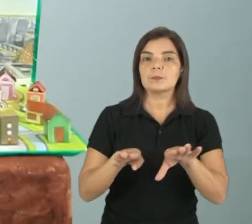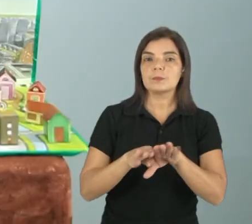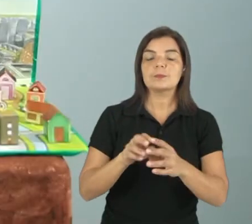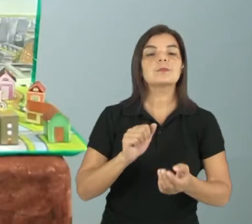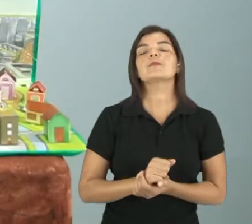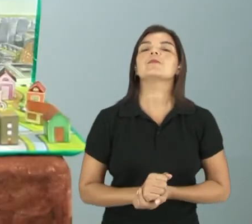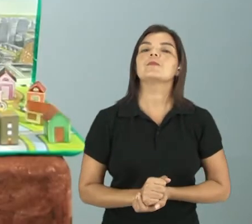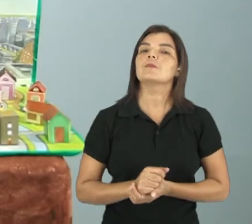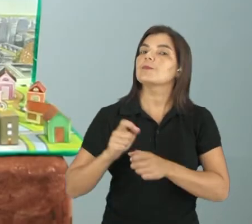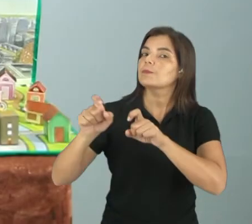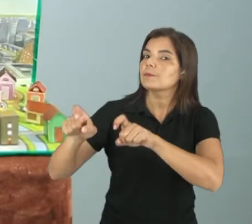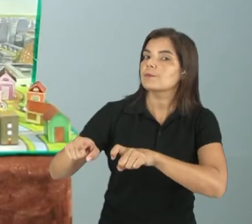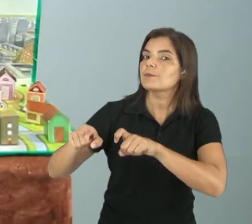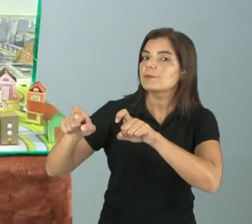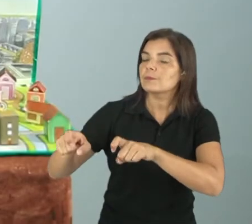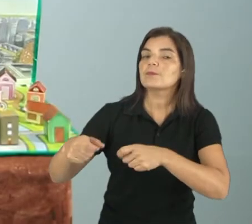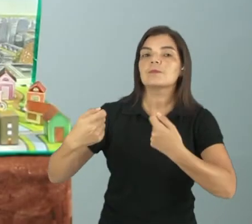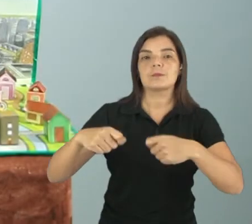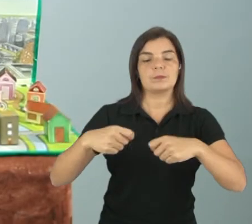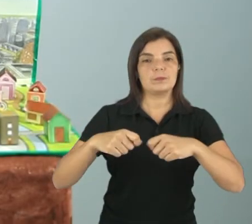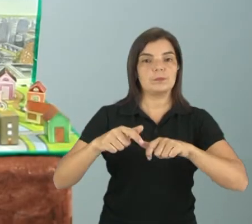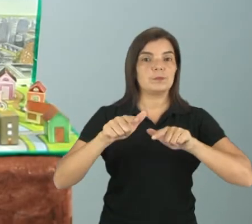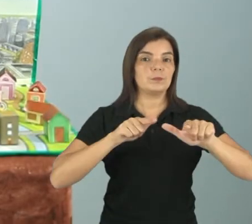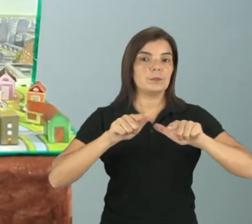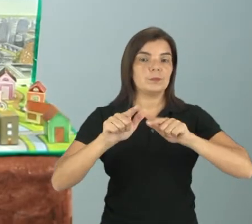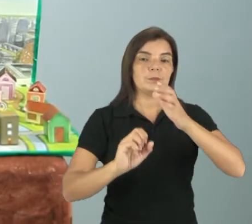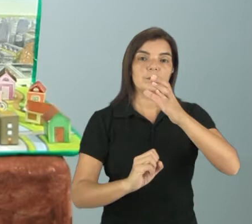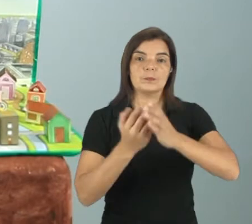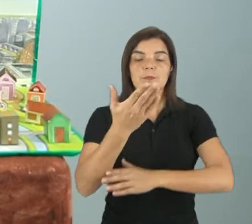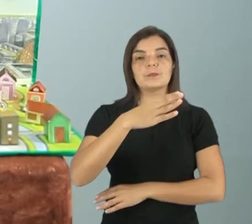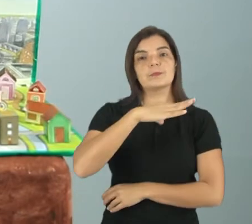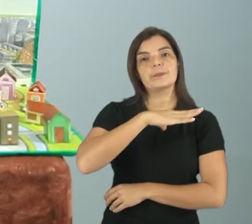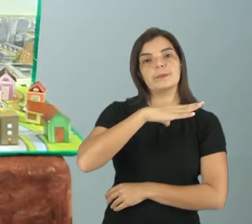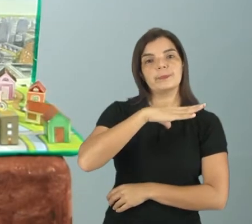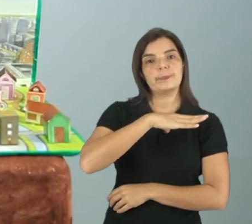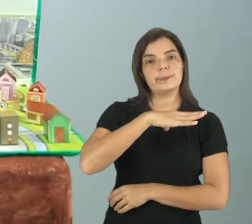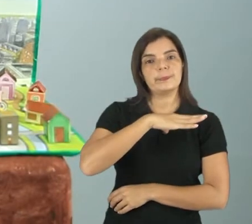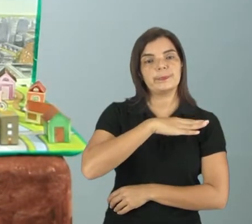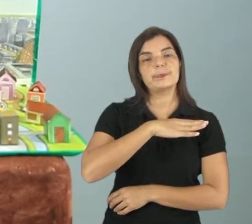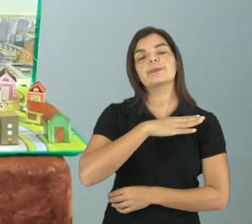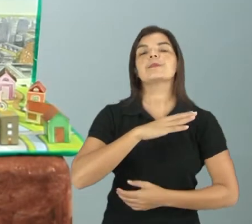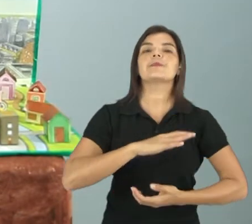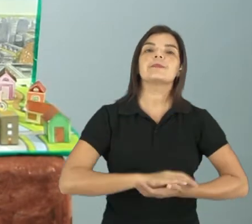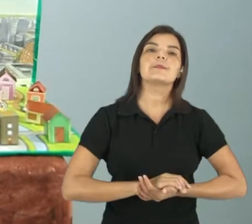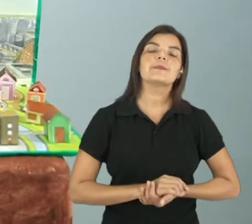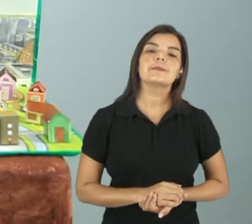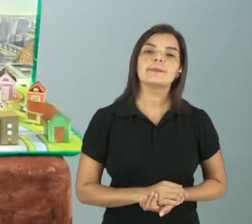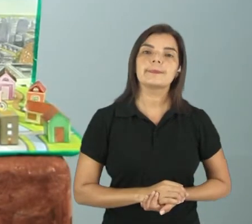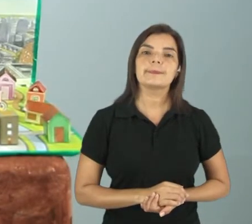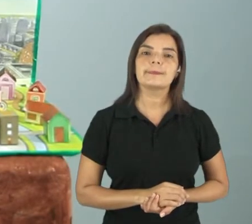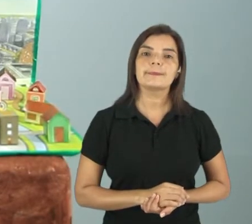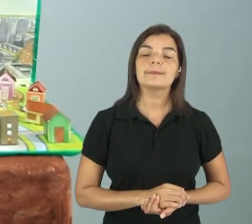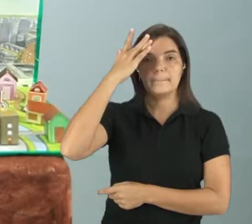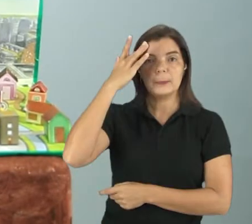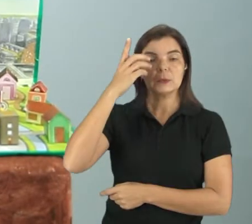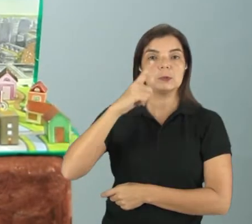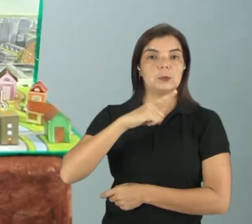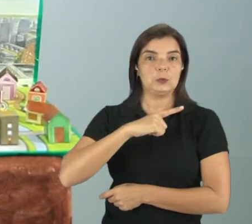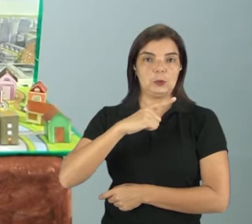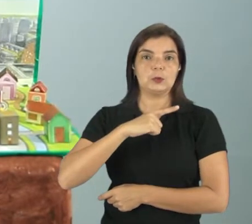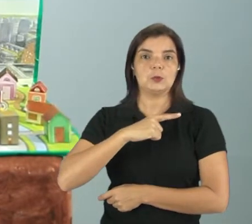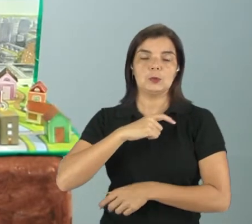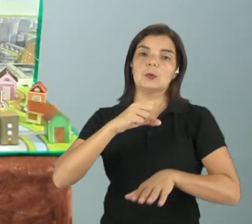a zona rural precisa dar dos trabalhos realizados na zona urbana. Exemplo,